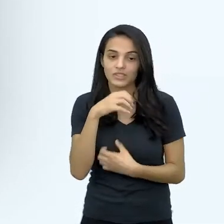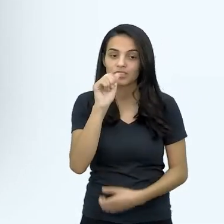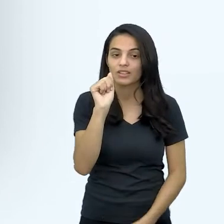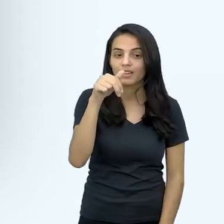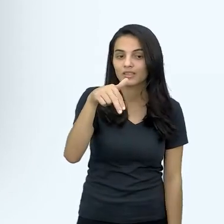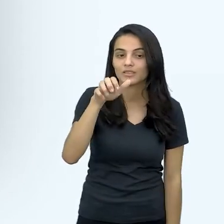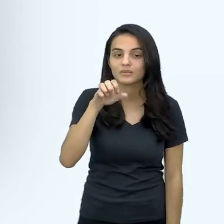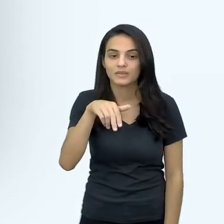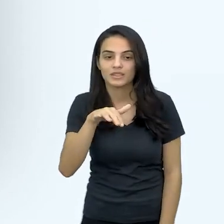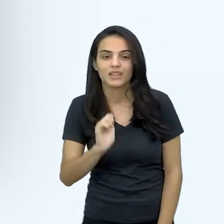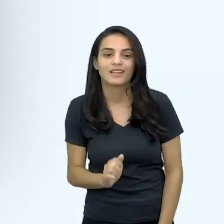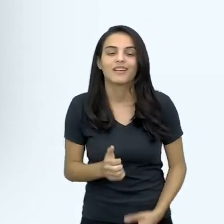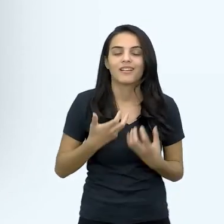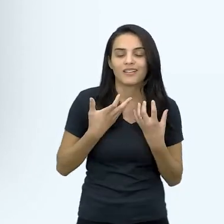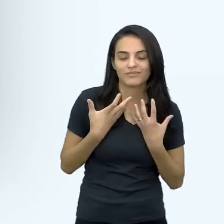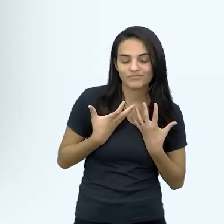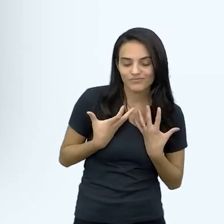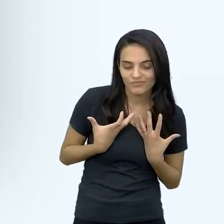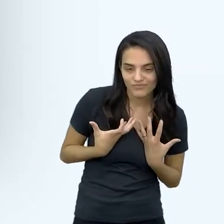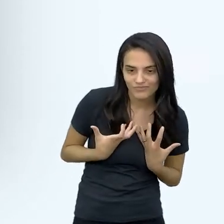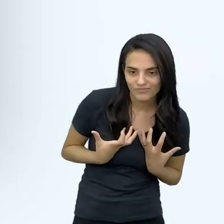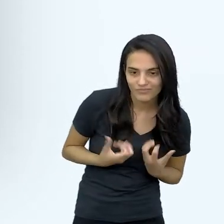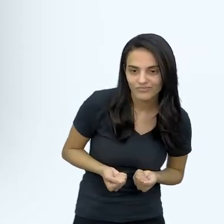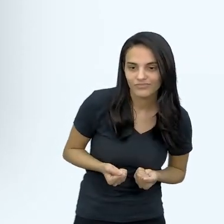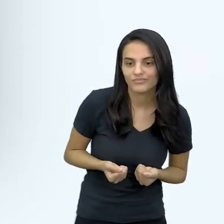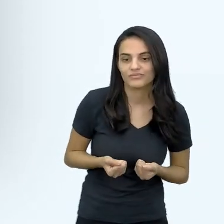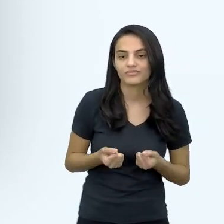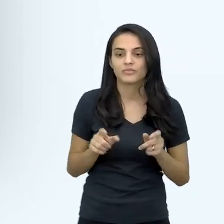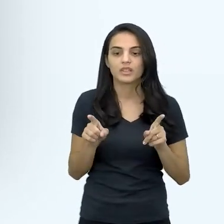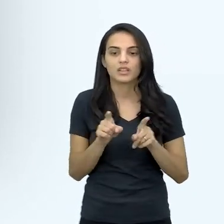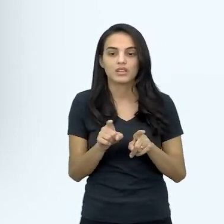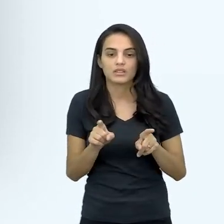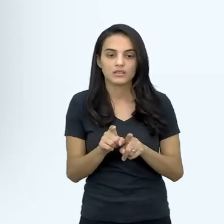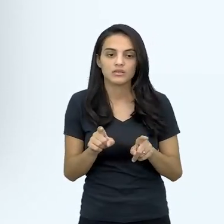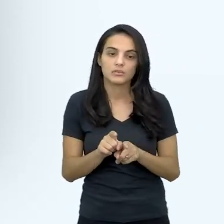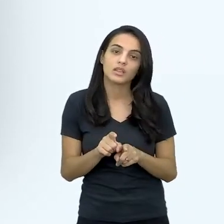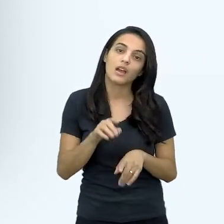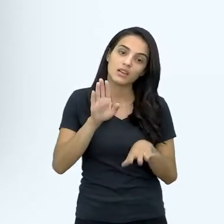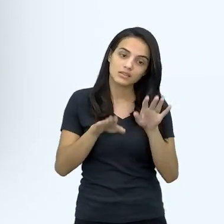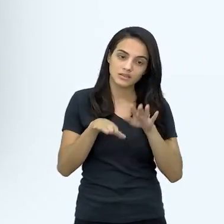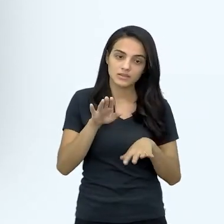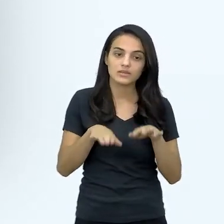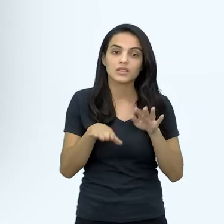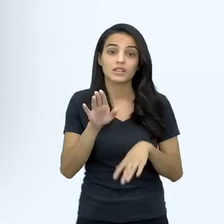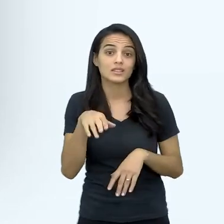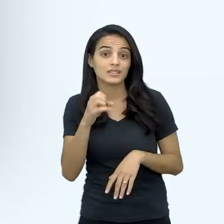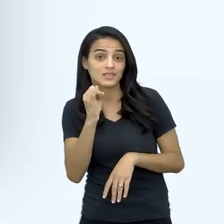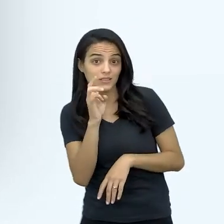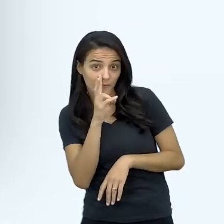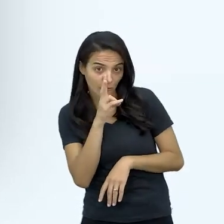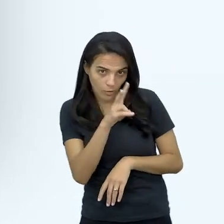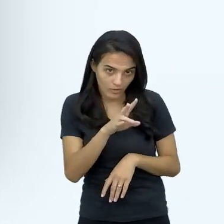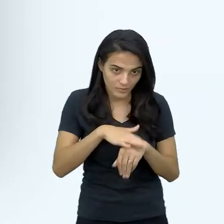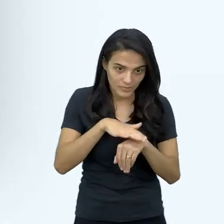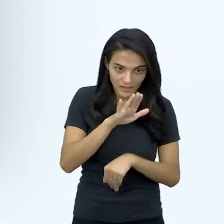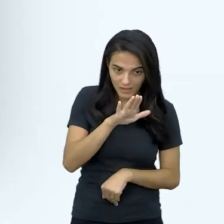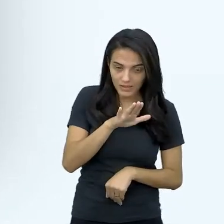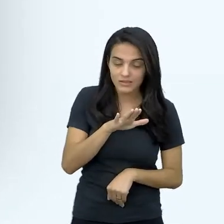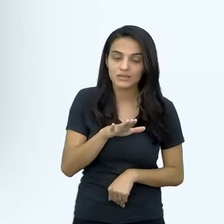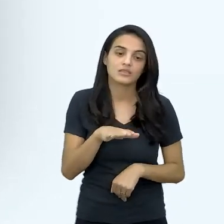é a fatiga, né, você fica um pouco mais cansado, né, além disso, dependendo da gravidade de cada caso, né,